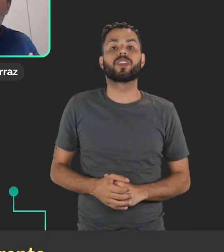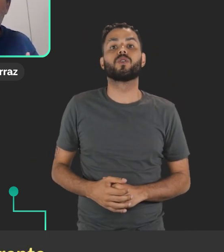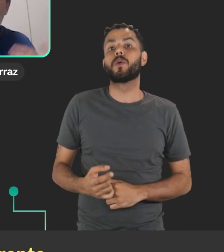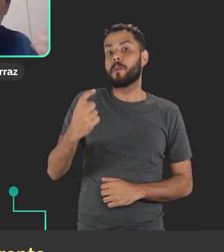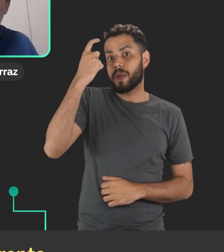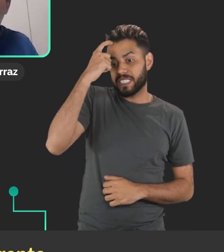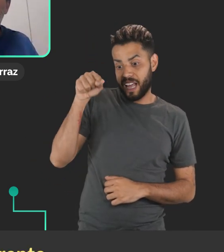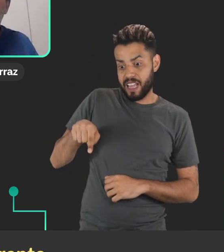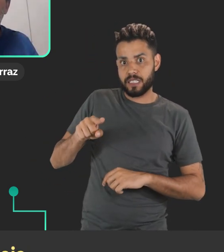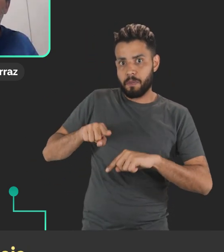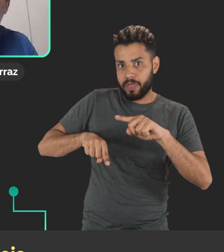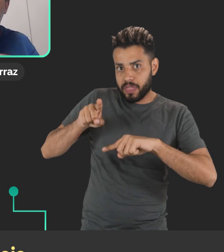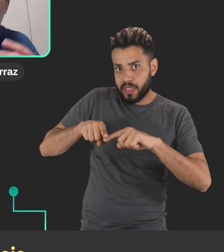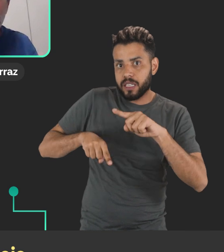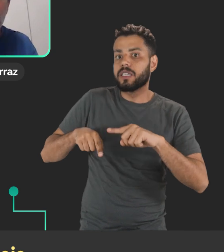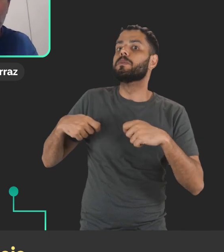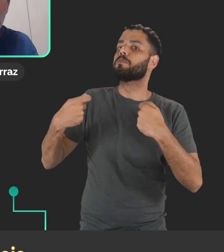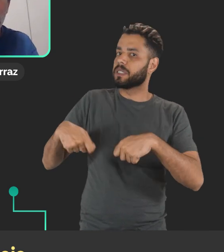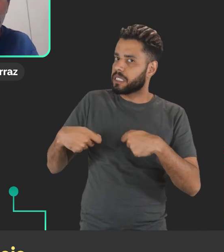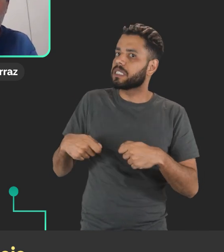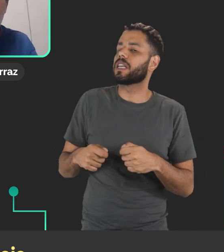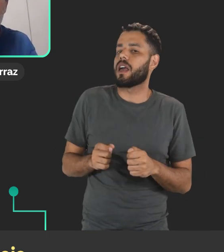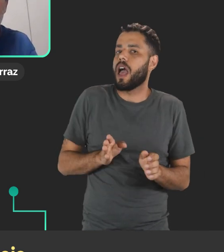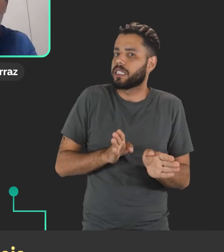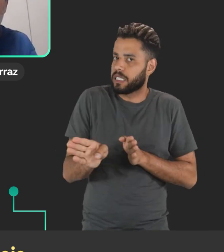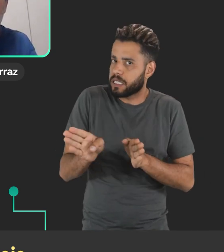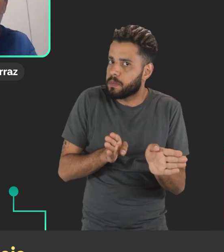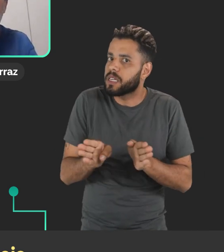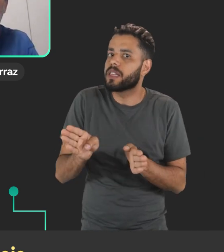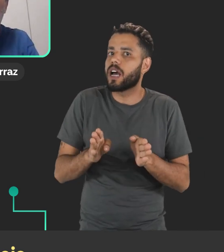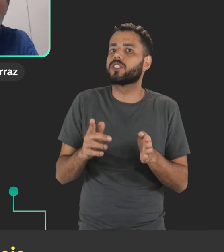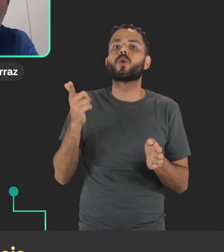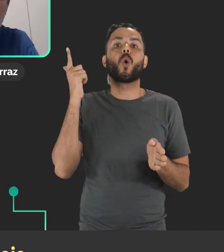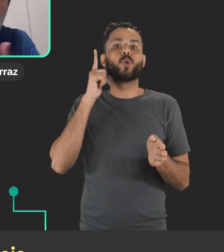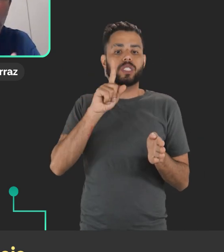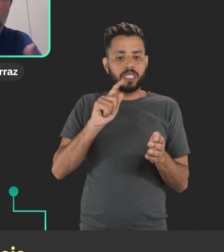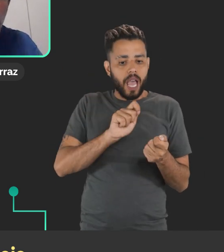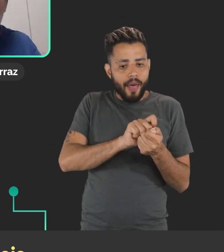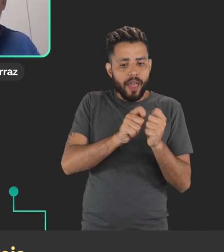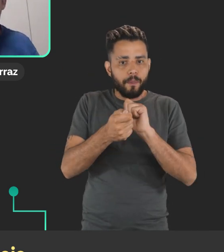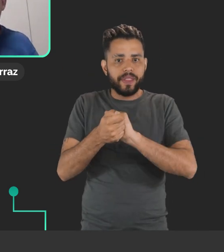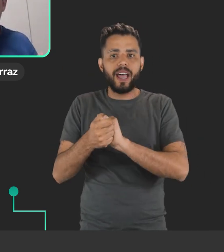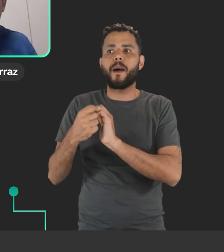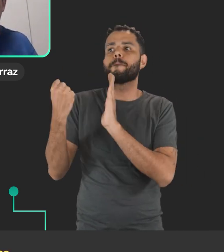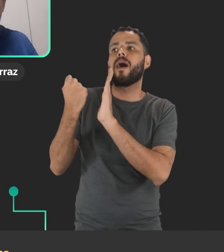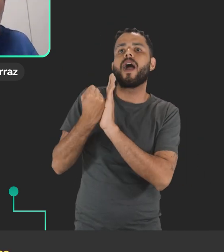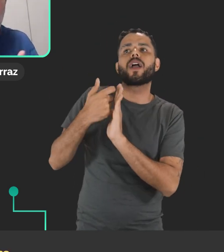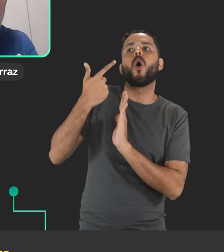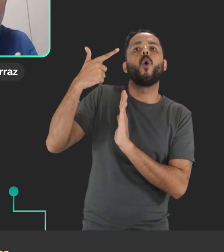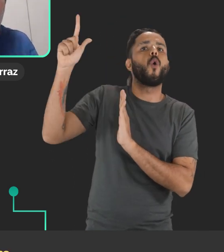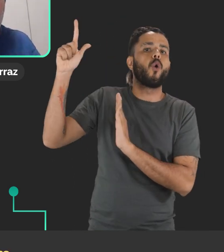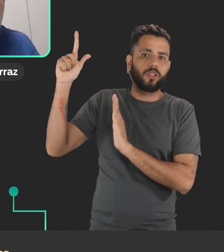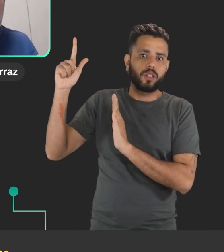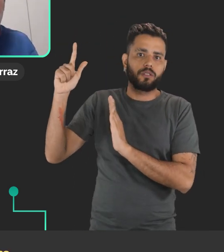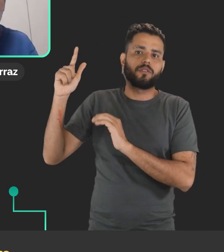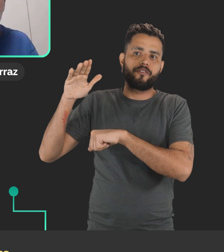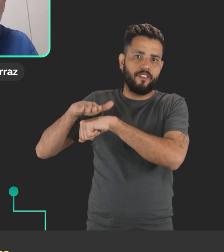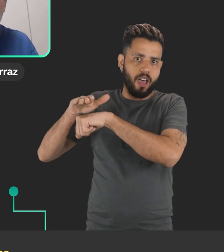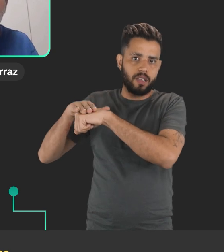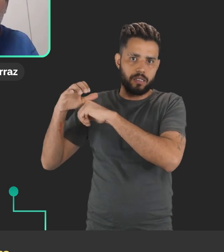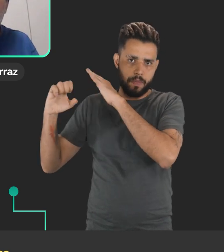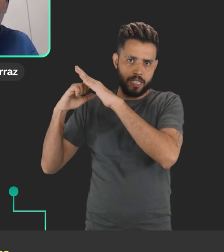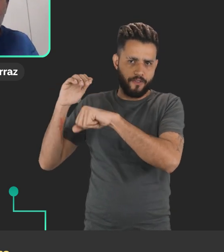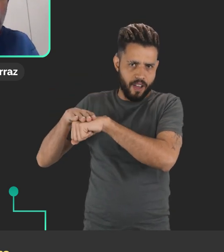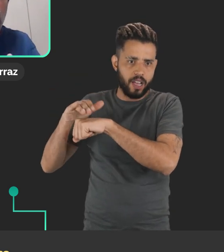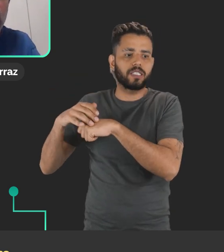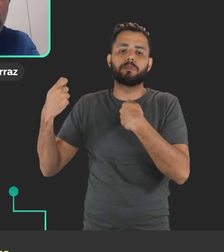esses dispositivos, eles têm que estar também acessíveis para que outras marcas e outros fabricantes, eles consigam também